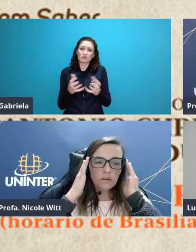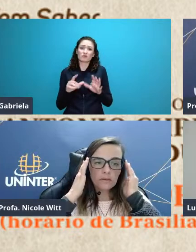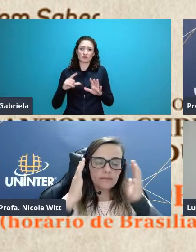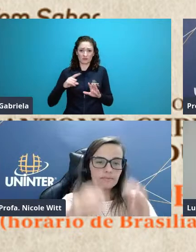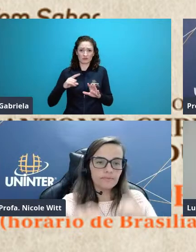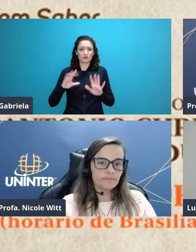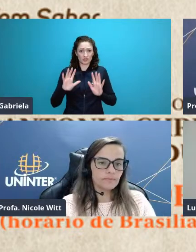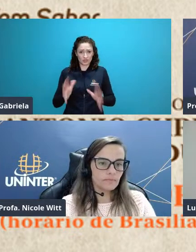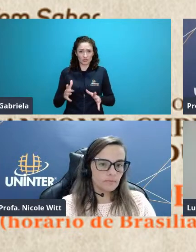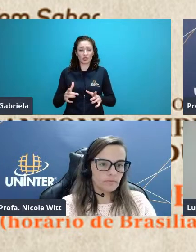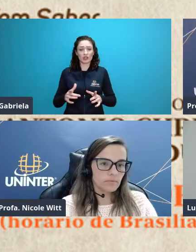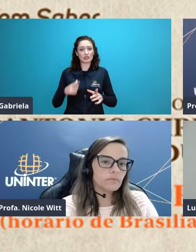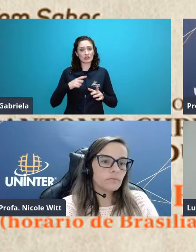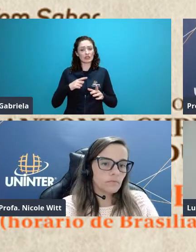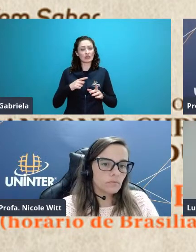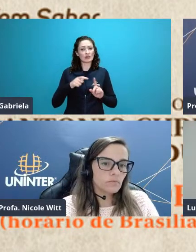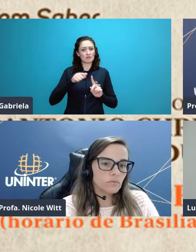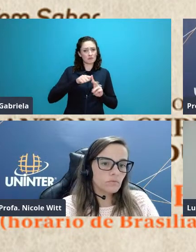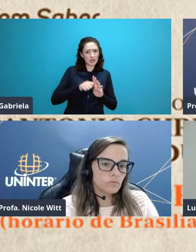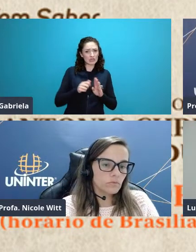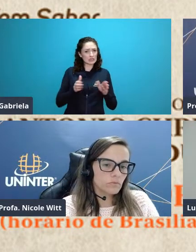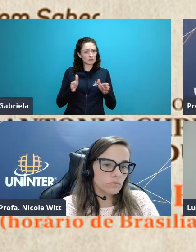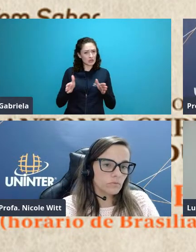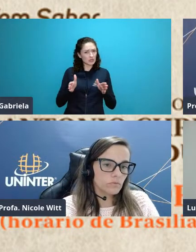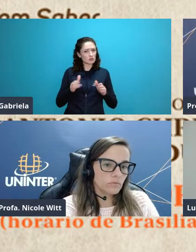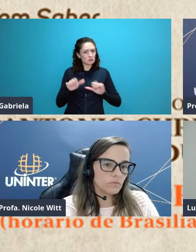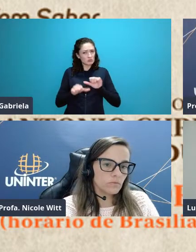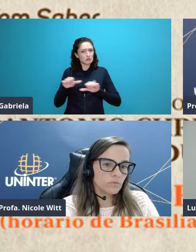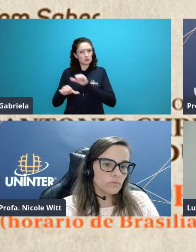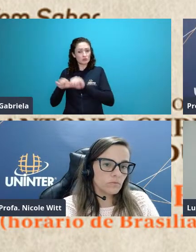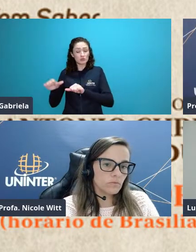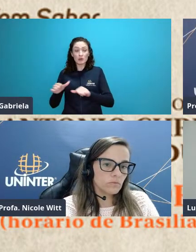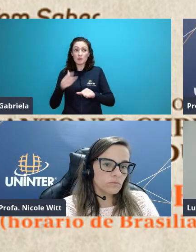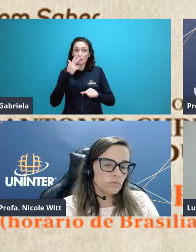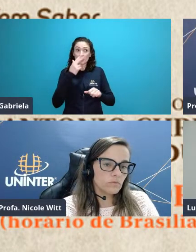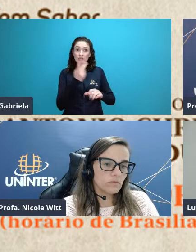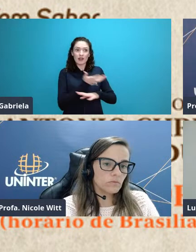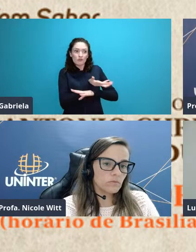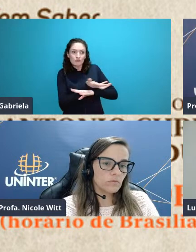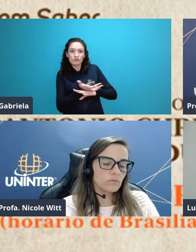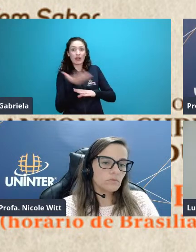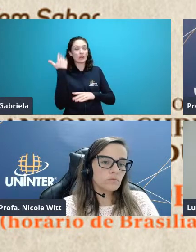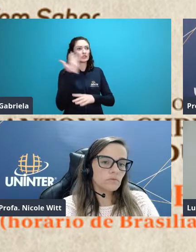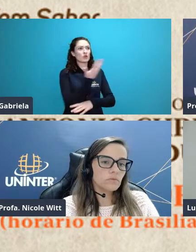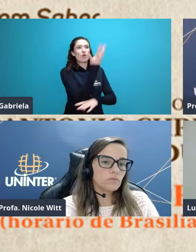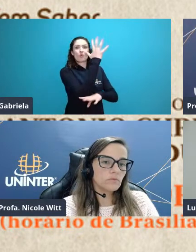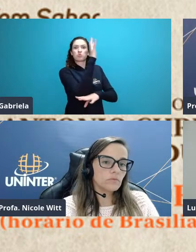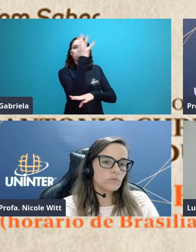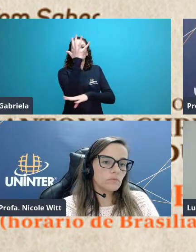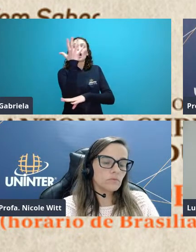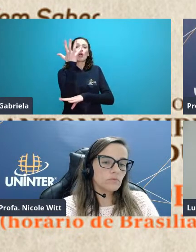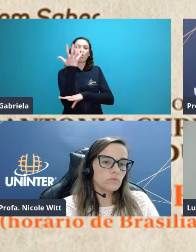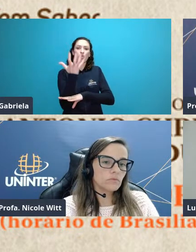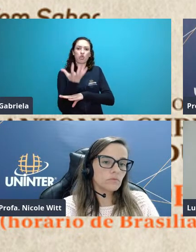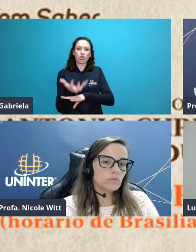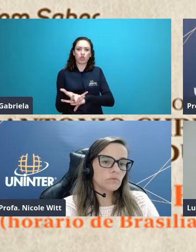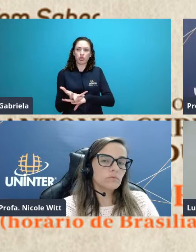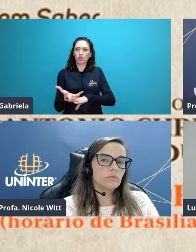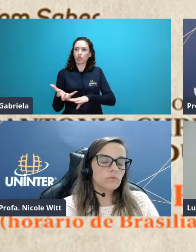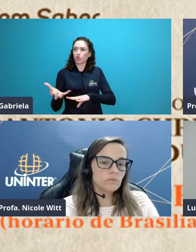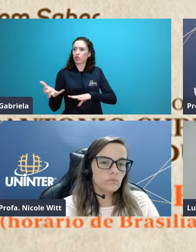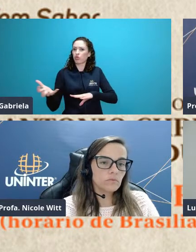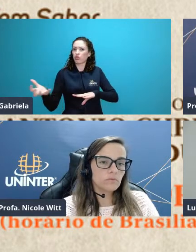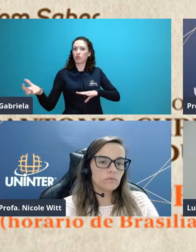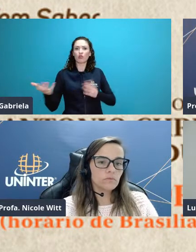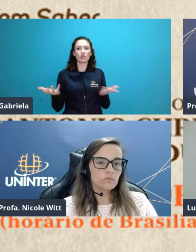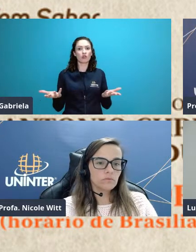estações bem definidas né mas a ampliando o cerrado a extensão do cerrado a gente não sabe como que as espécies que ocorrem lá e